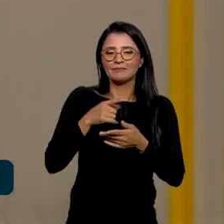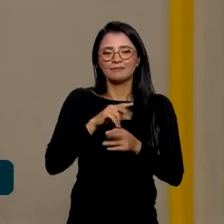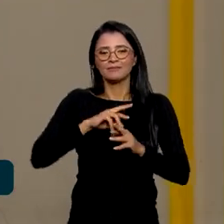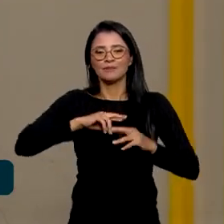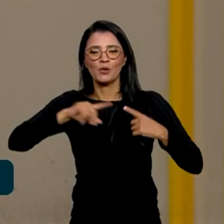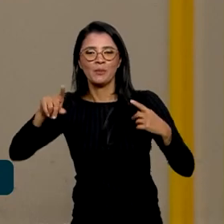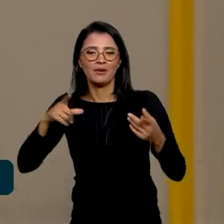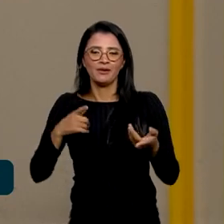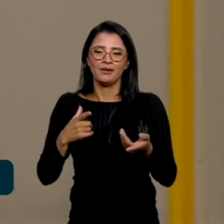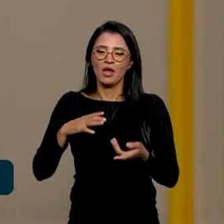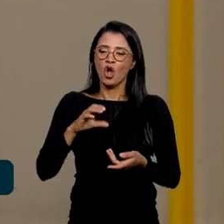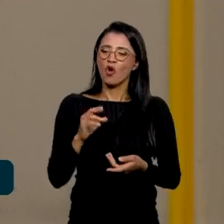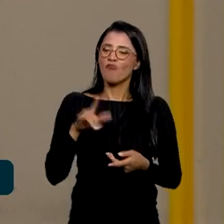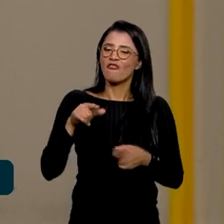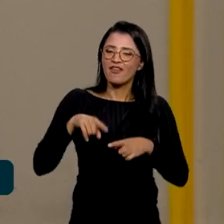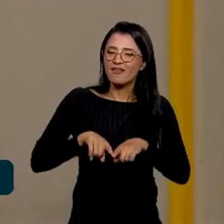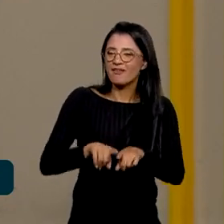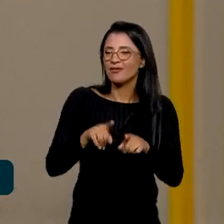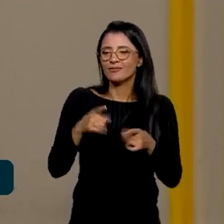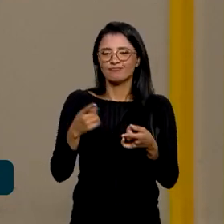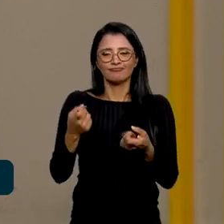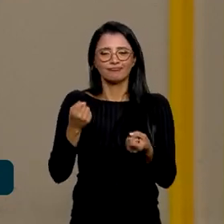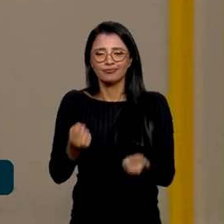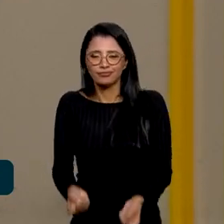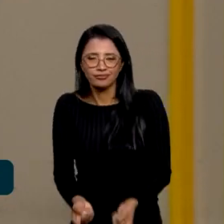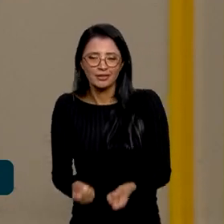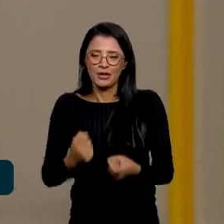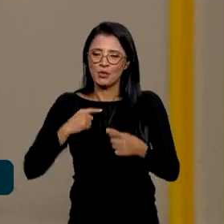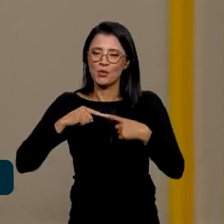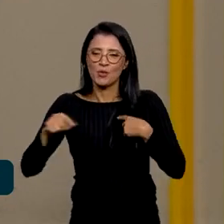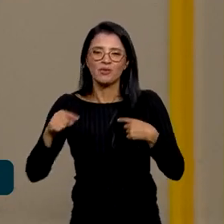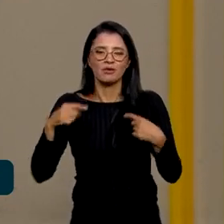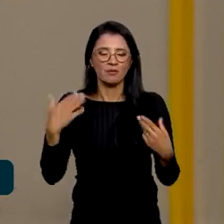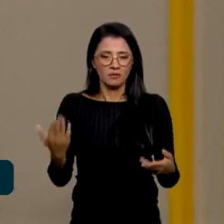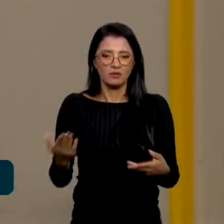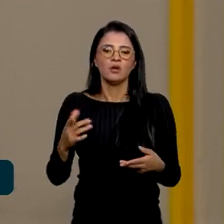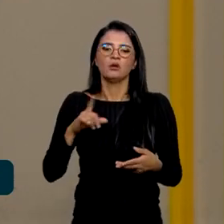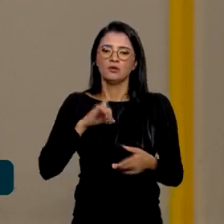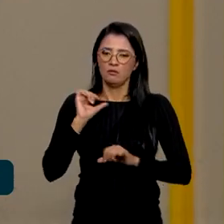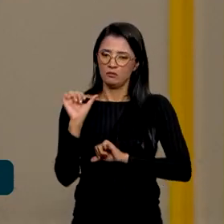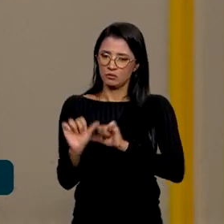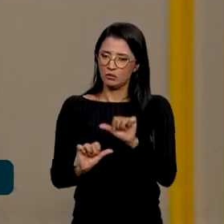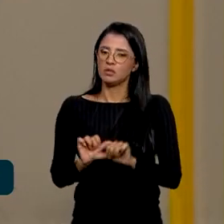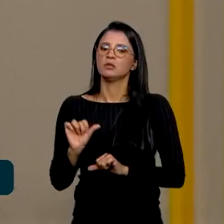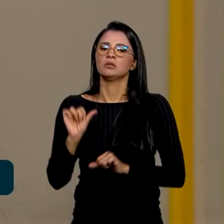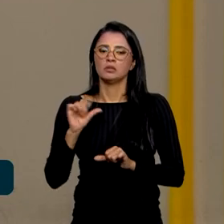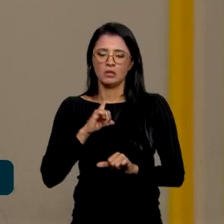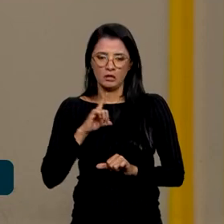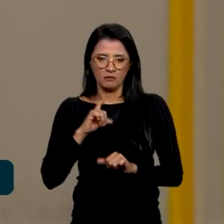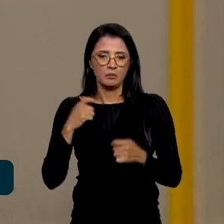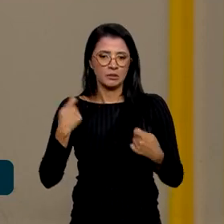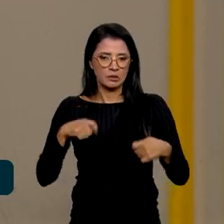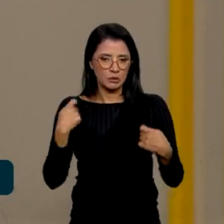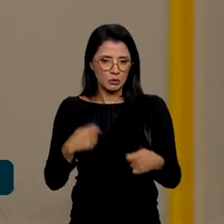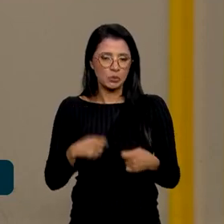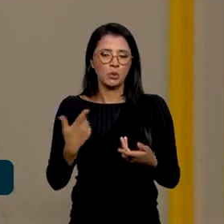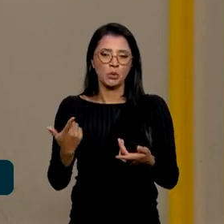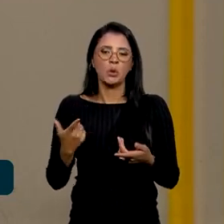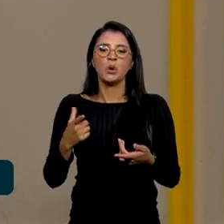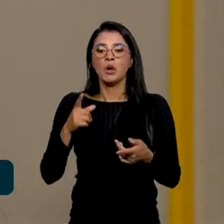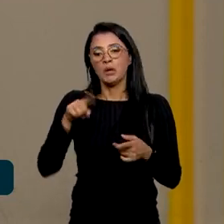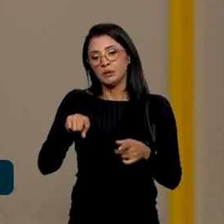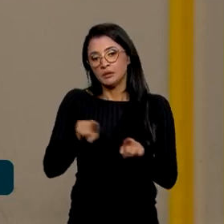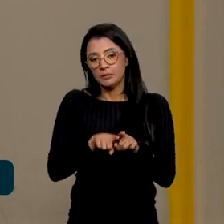né? Que eram instrumentos pesados, né? Que não eram adequados. Então, tem toda uma mudança de postura também, na prestação de conta,